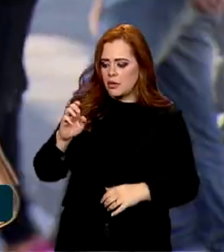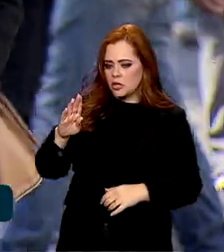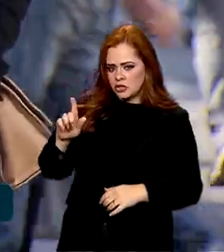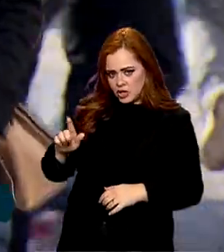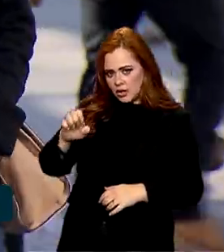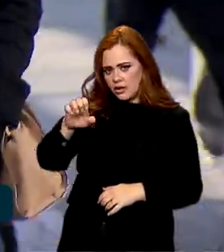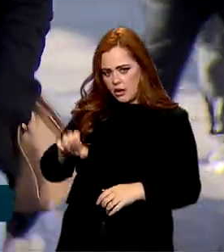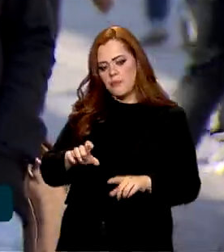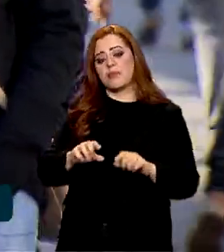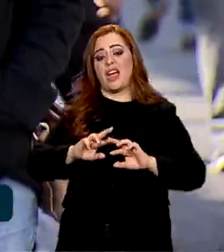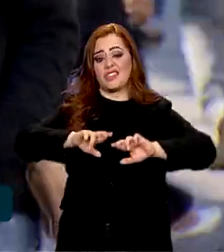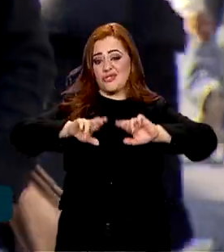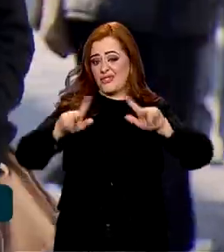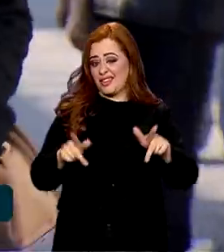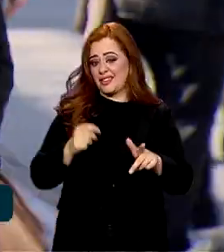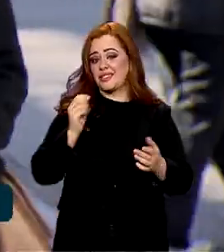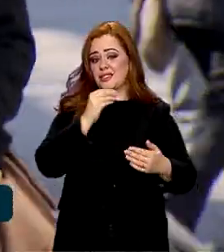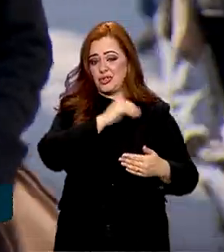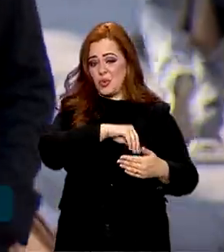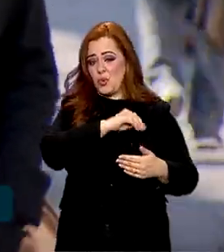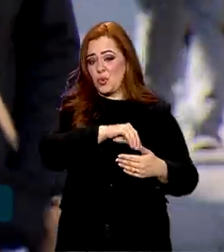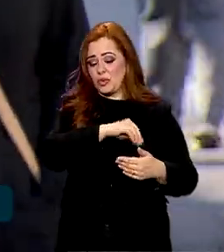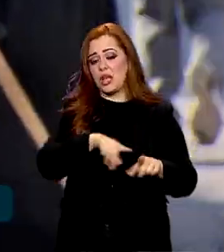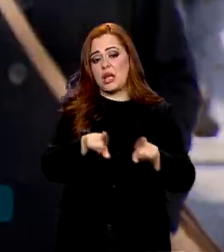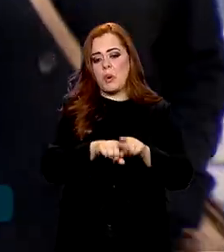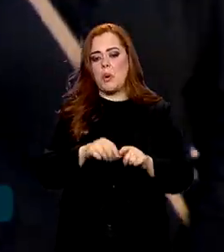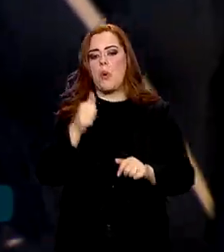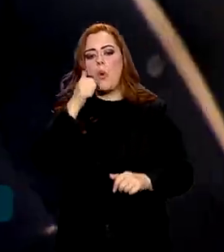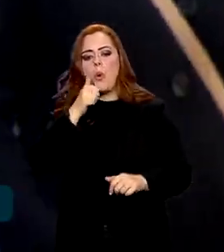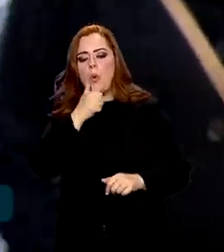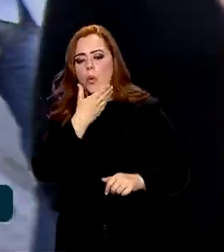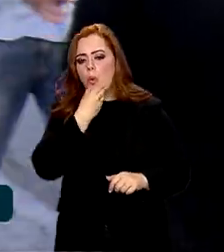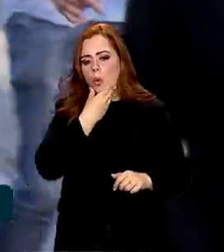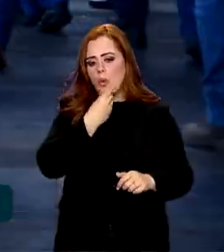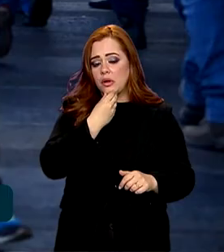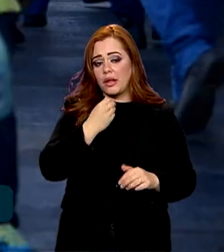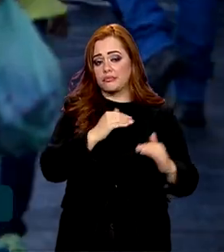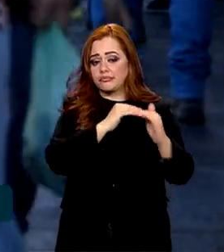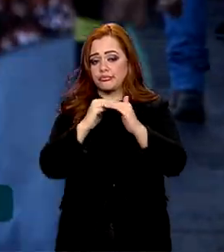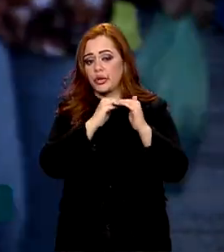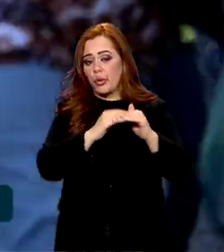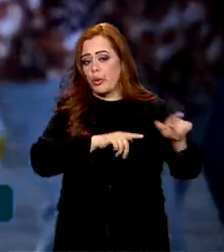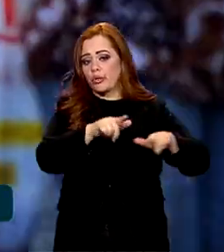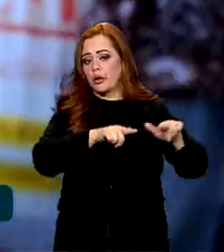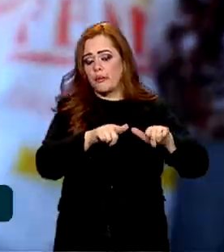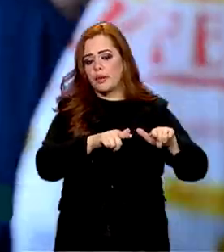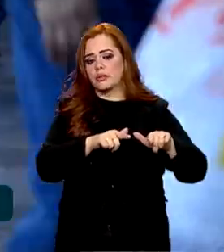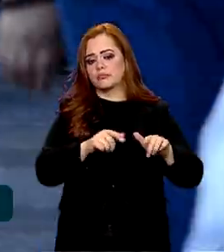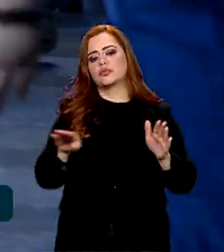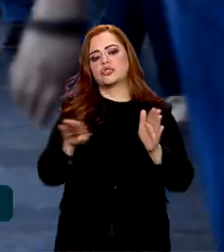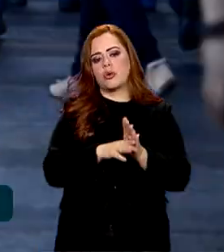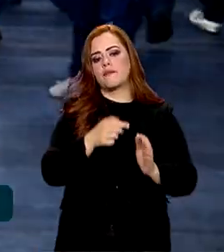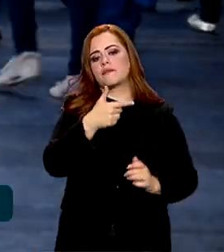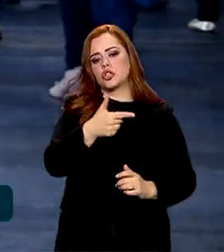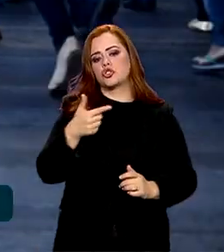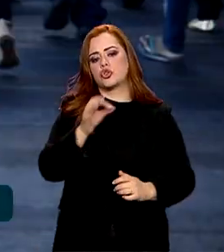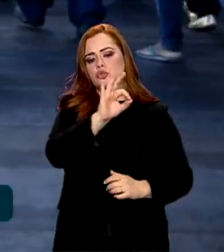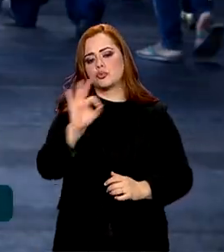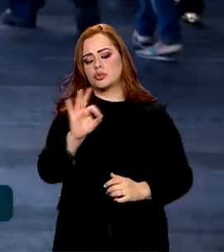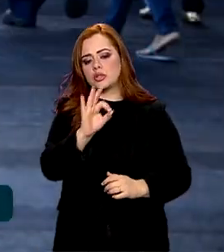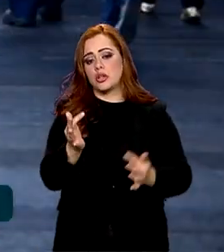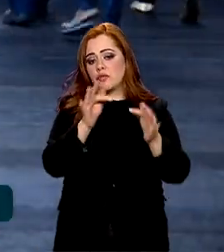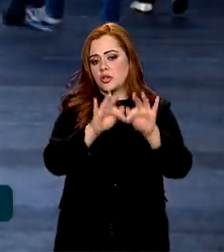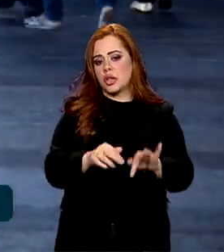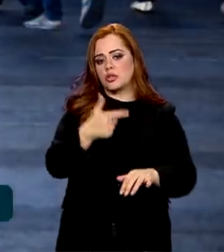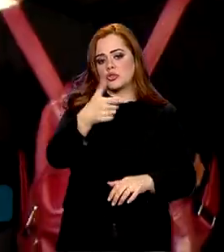diferença de remuneração entre mulheres e homens na mesma função chegou a 22% no fim de